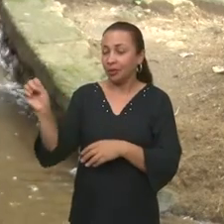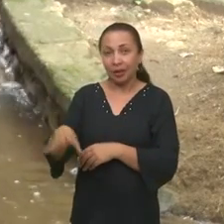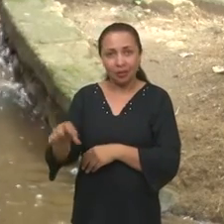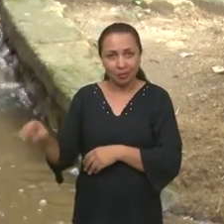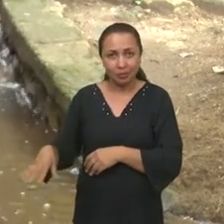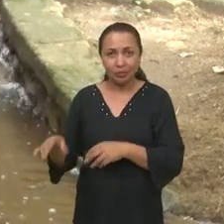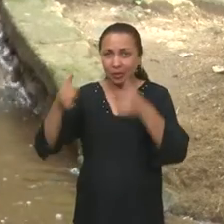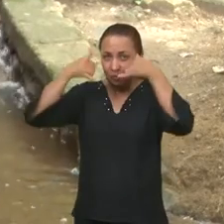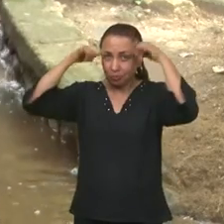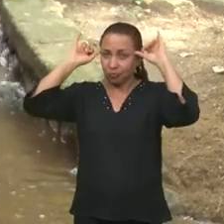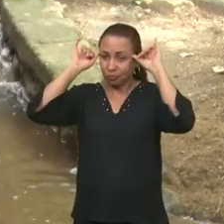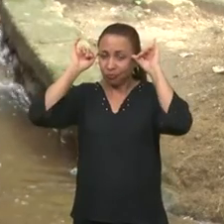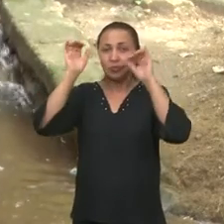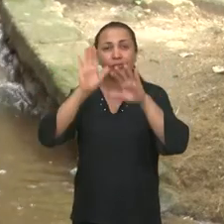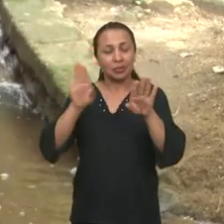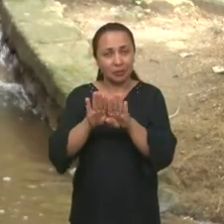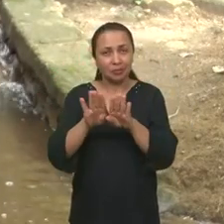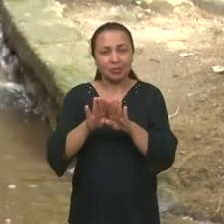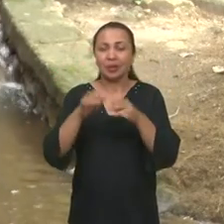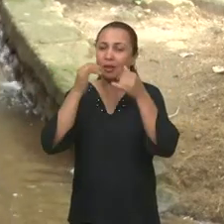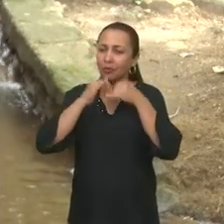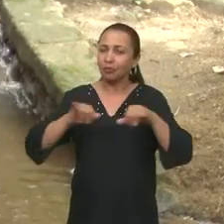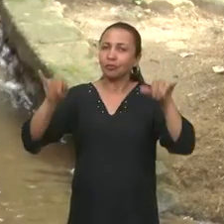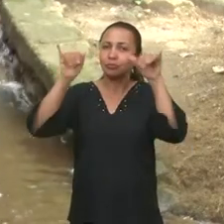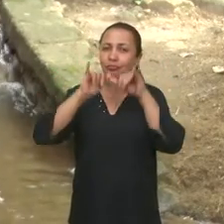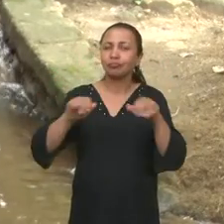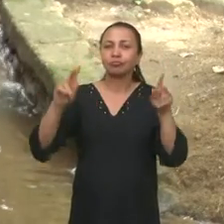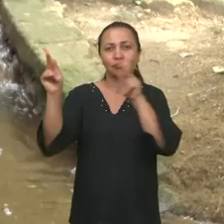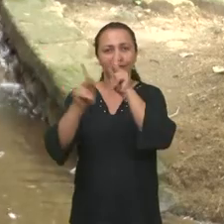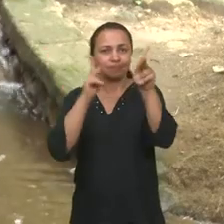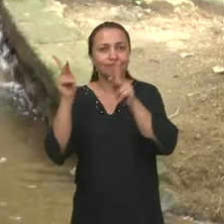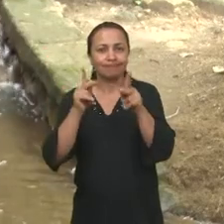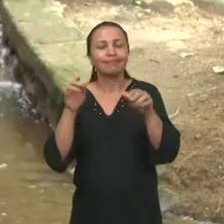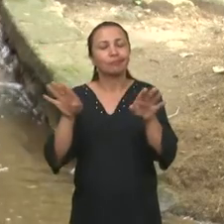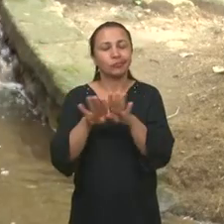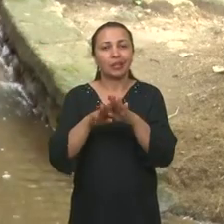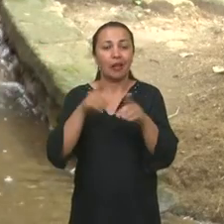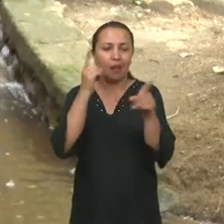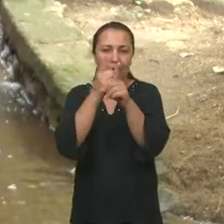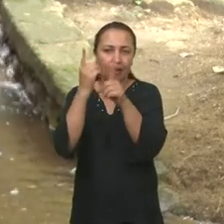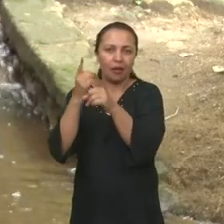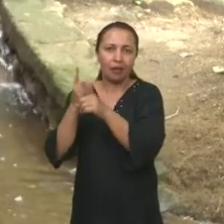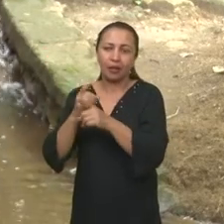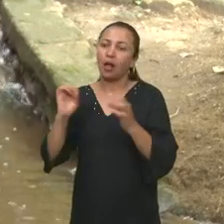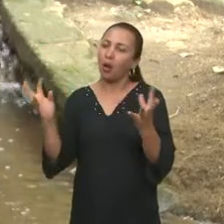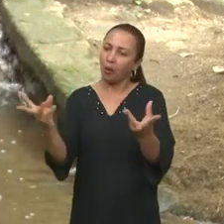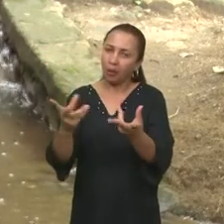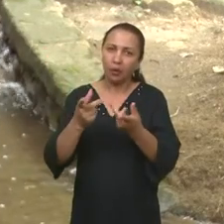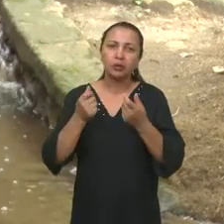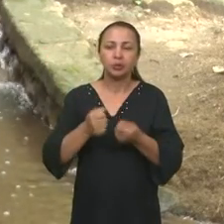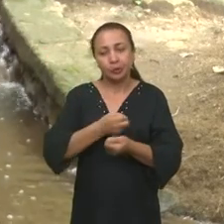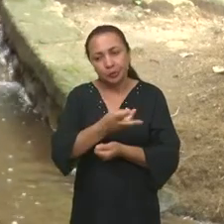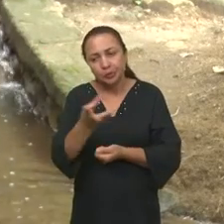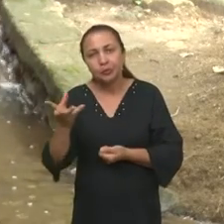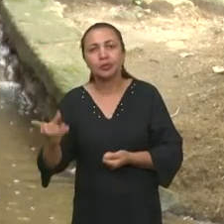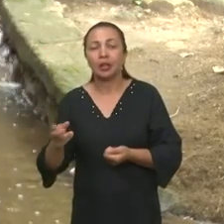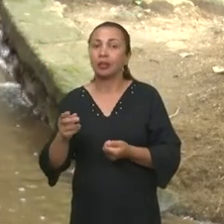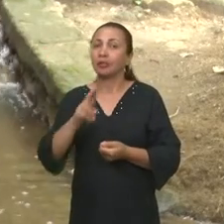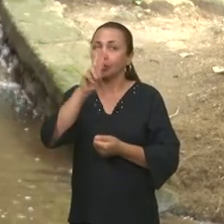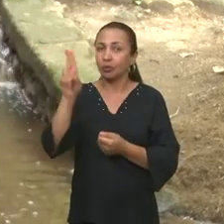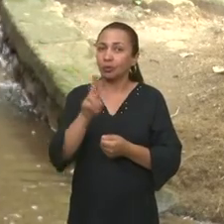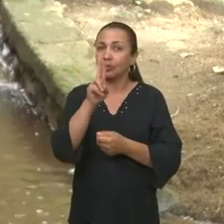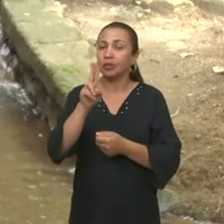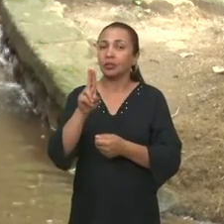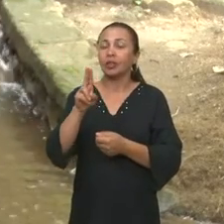agricultura e a pecuária são as principais fontes de emissão desses gases, que estão sendo identificados e quantificados pela